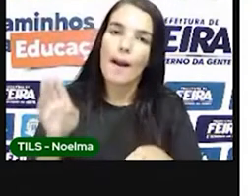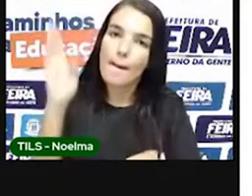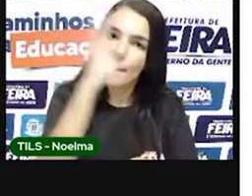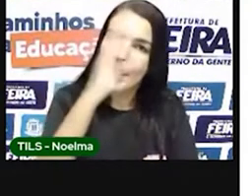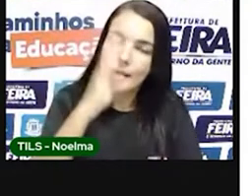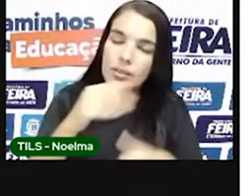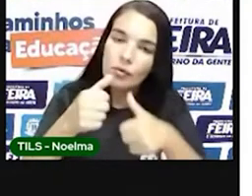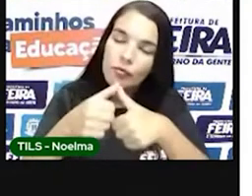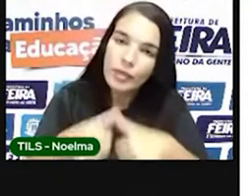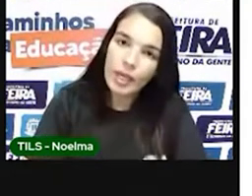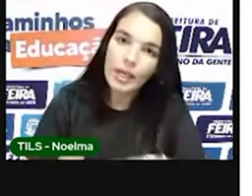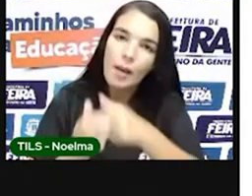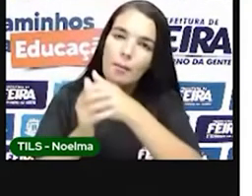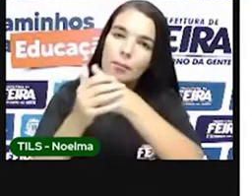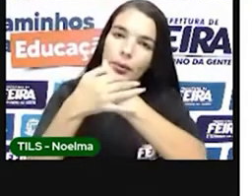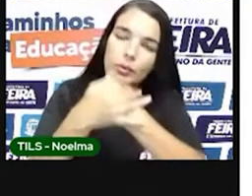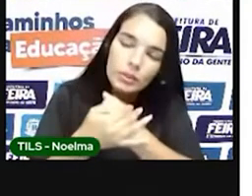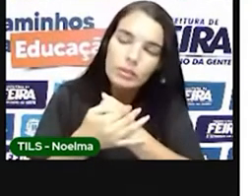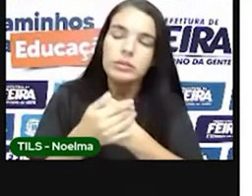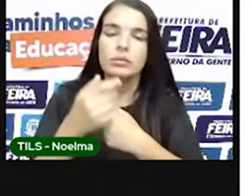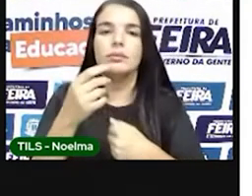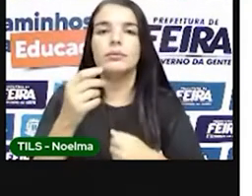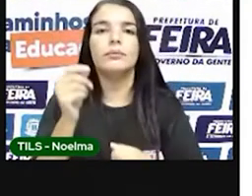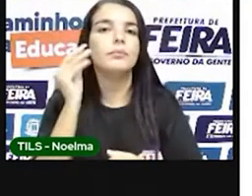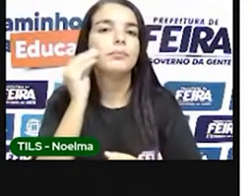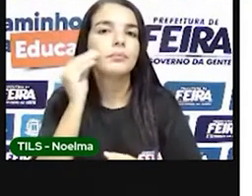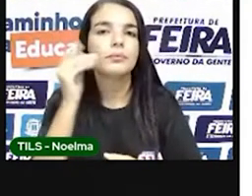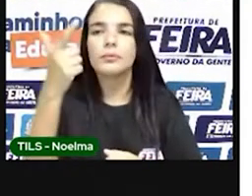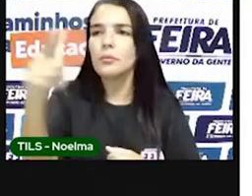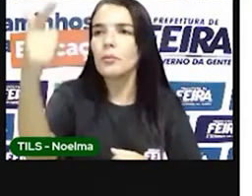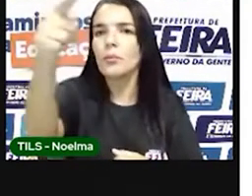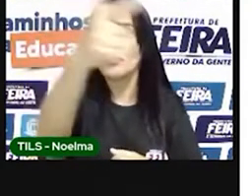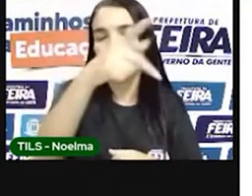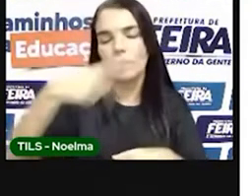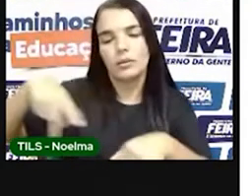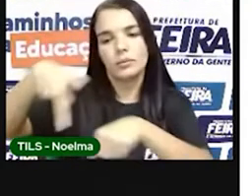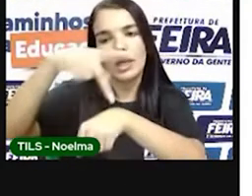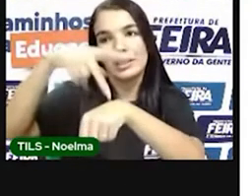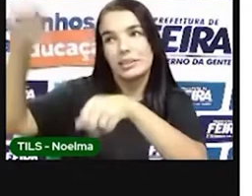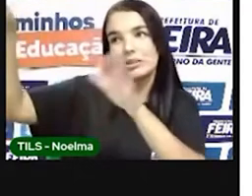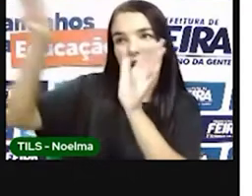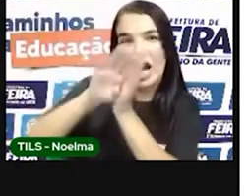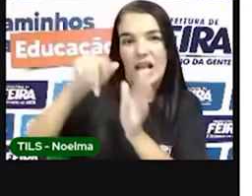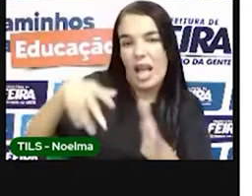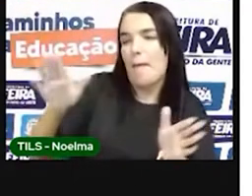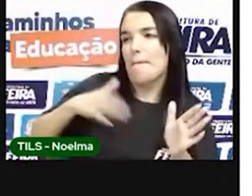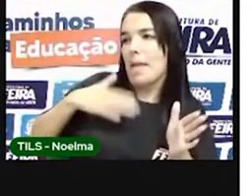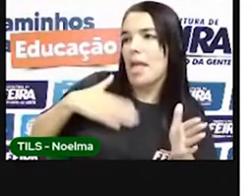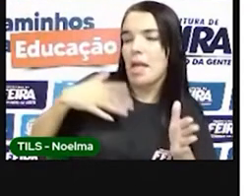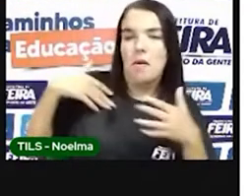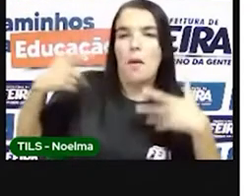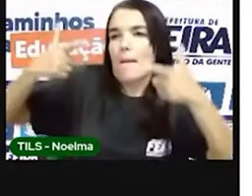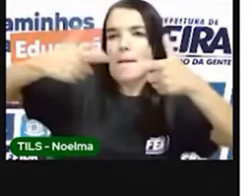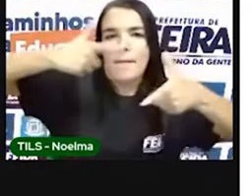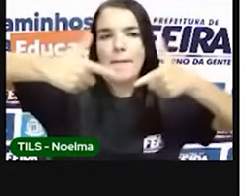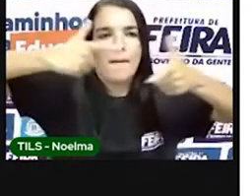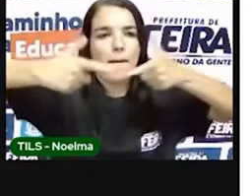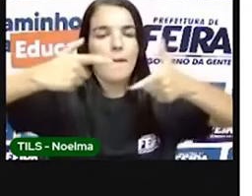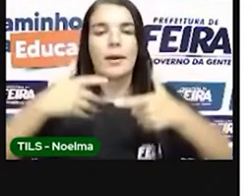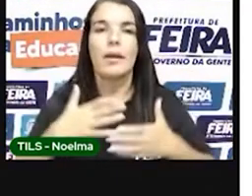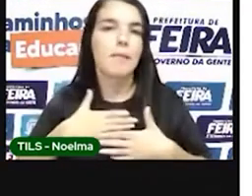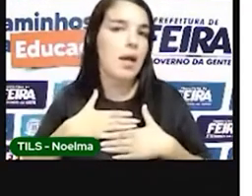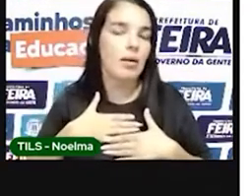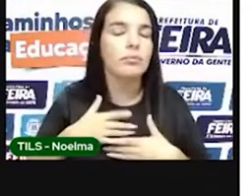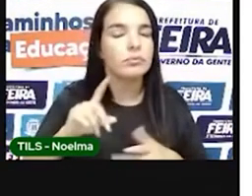Em relação a outros países não invadirem e tomarem o terreno que, na época, pertencia a Portugal.